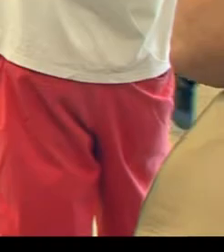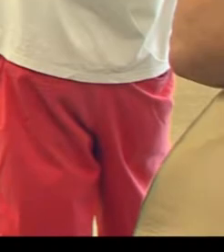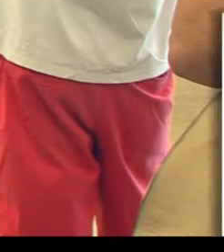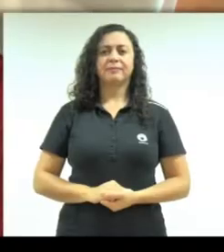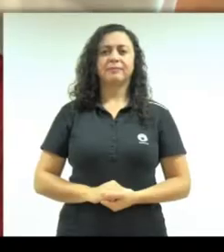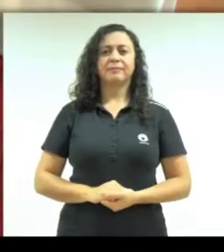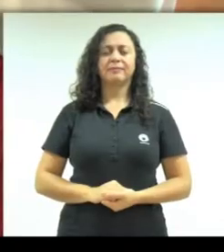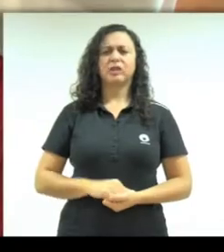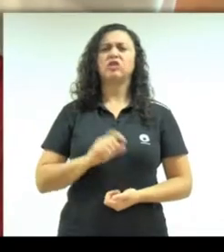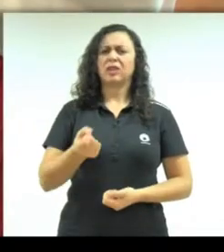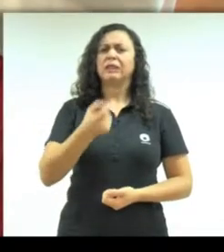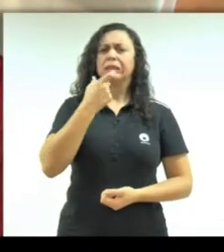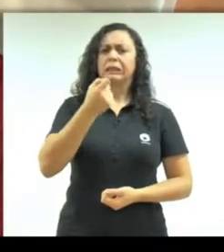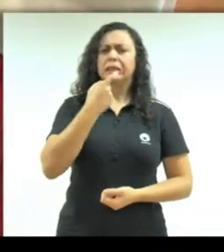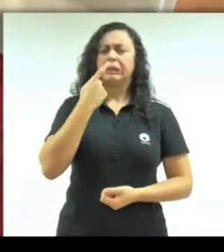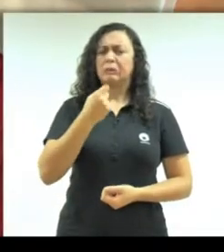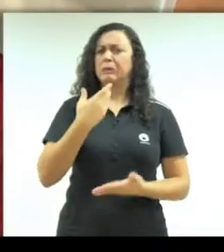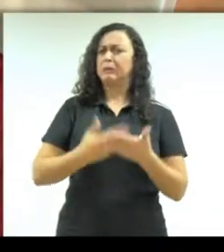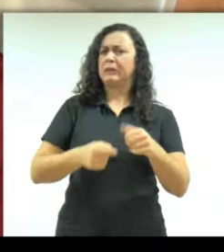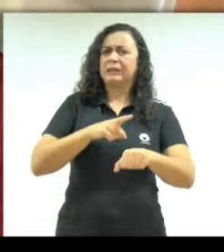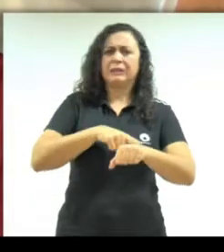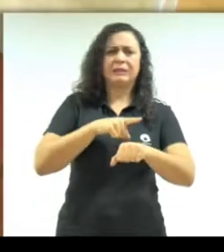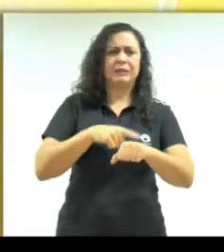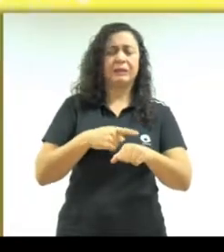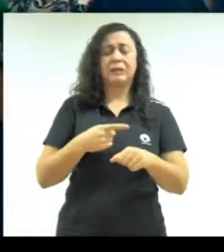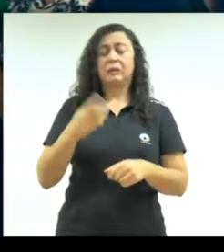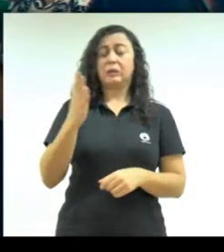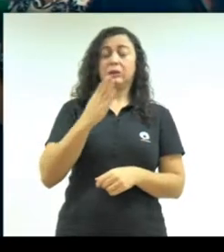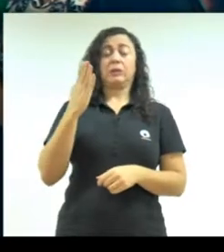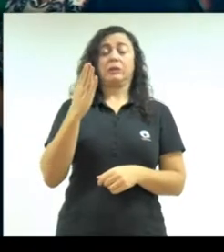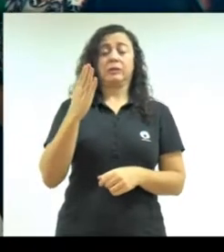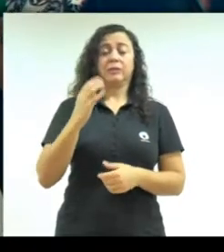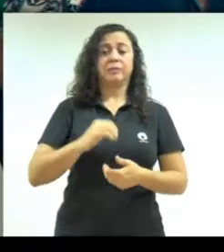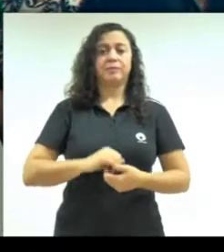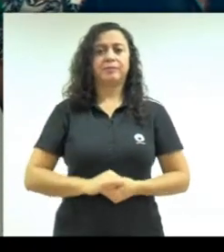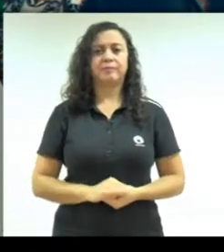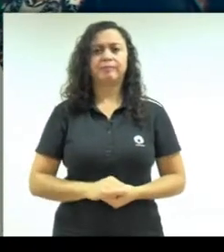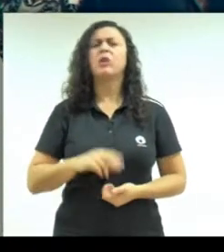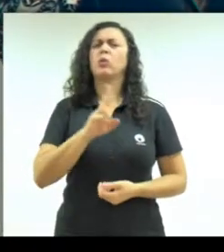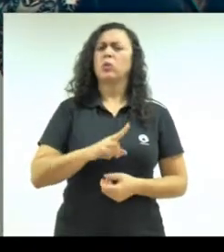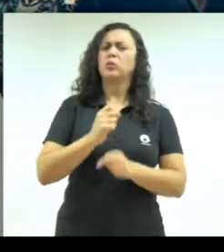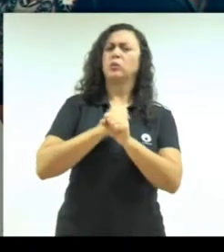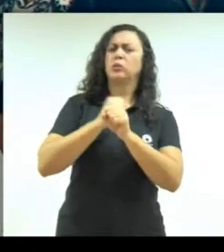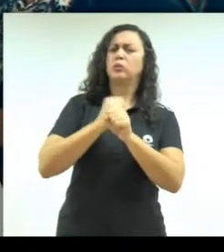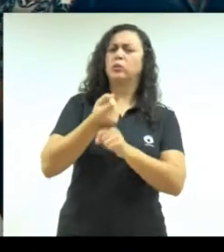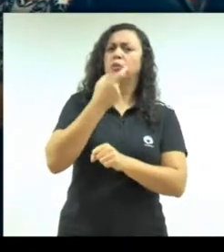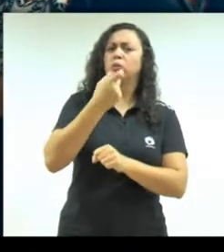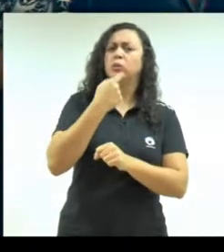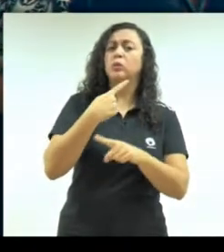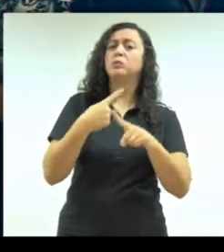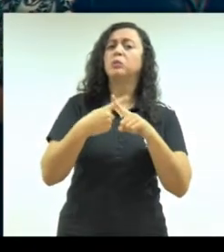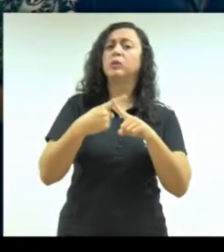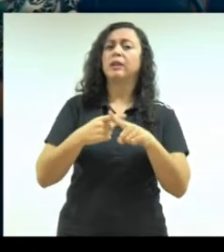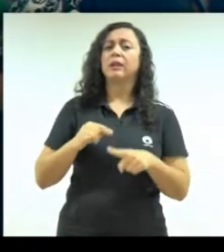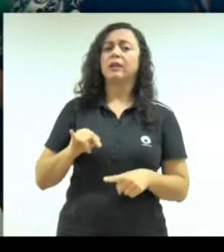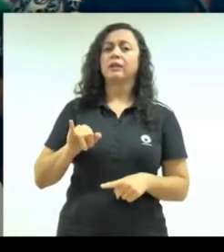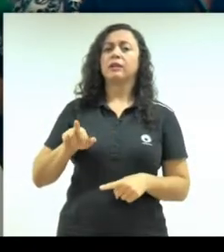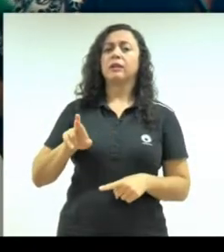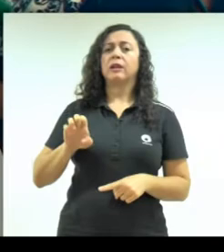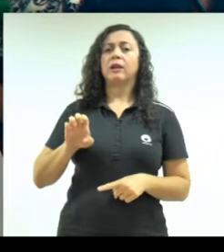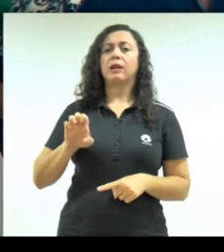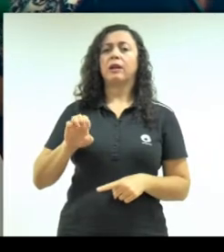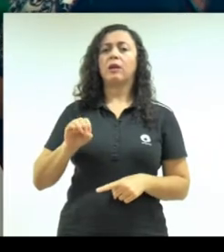Eu já tomei remédio vencido, passei muito mal. Eu tomo um medicamento há vários anos, que é para tireoide,